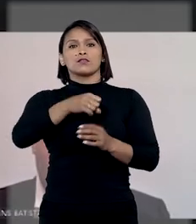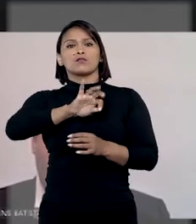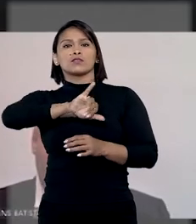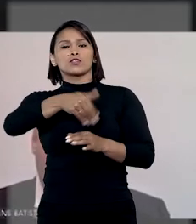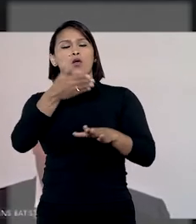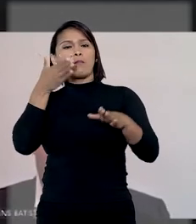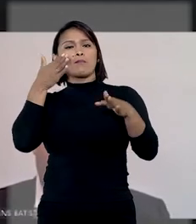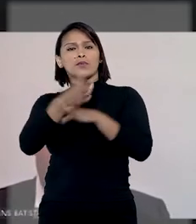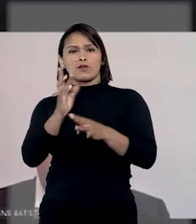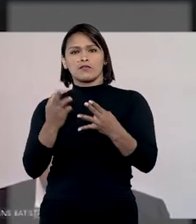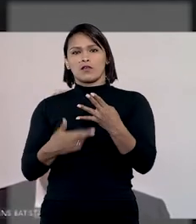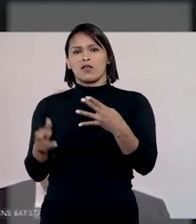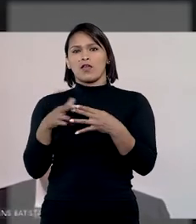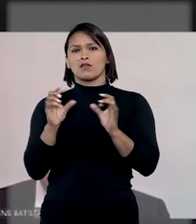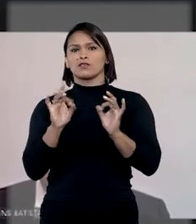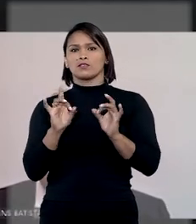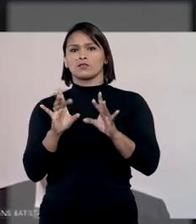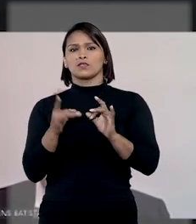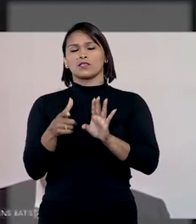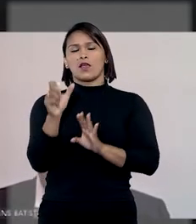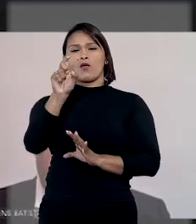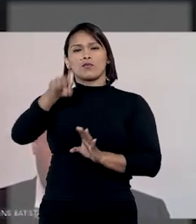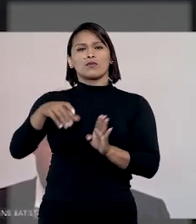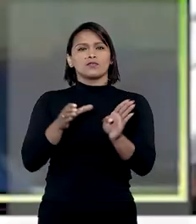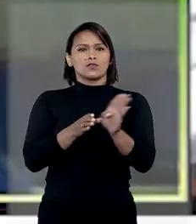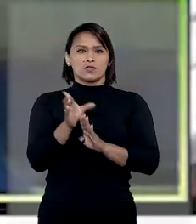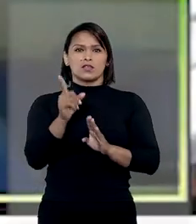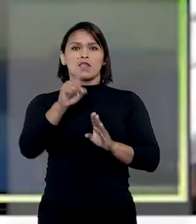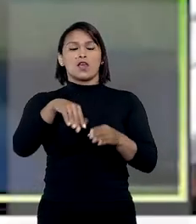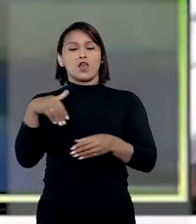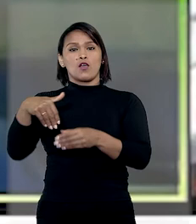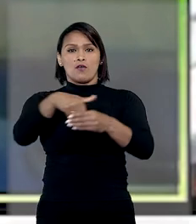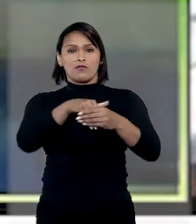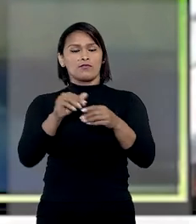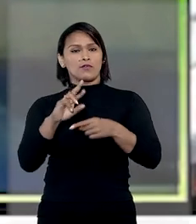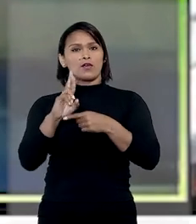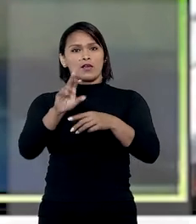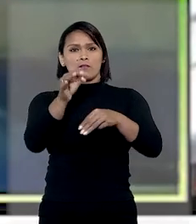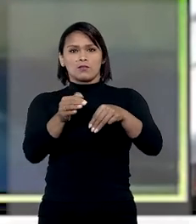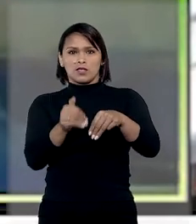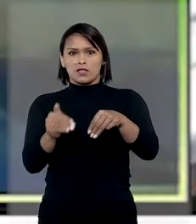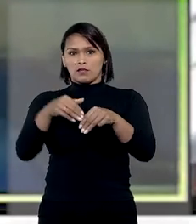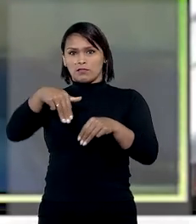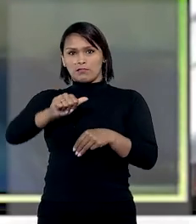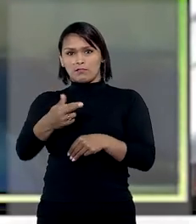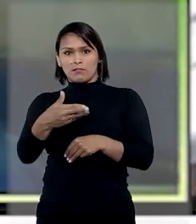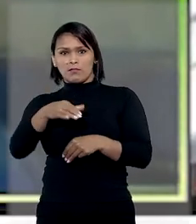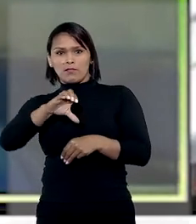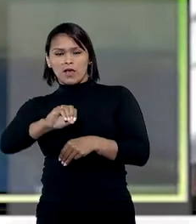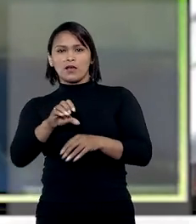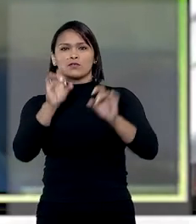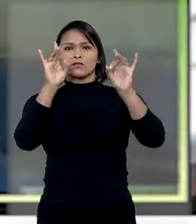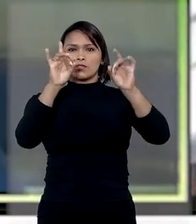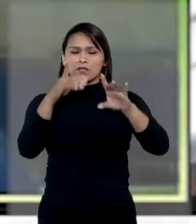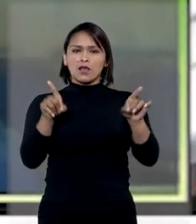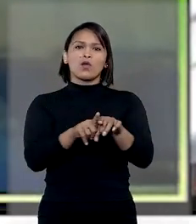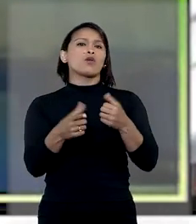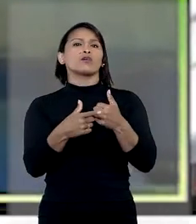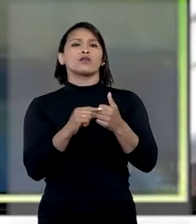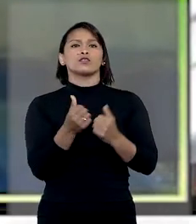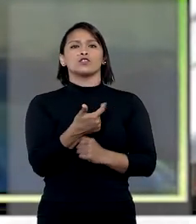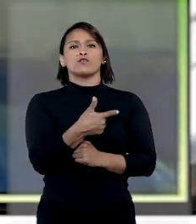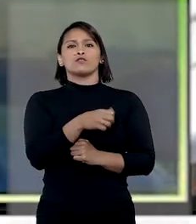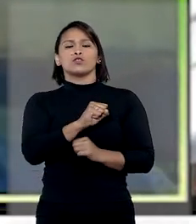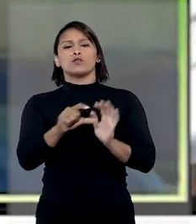STJ deu provimento ao recurso especial do ex-conselheiro. Em seu voto, o relator, ministro Marco Aurélio Belize, destacou que o